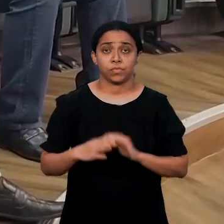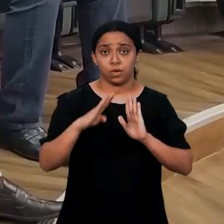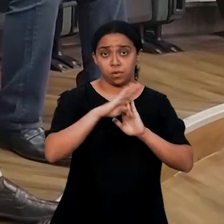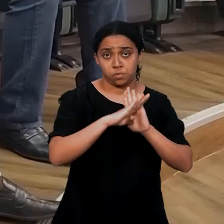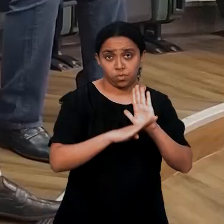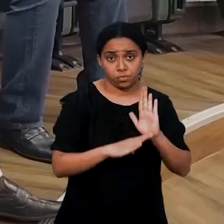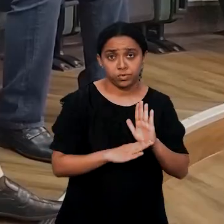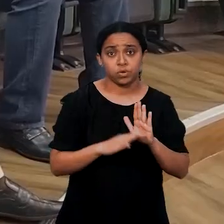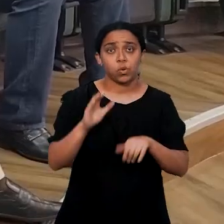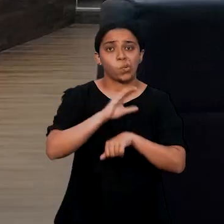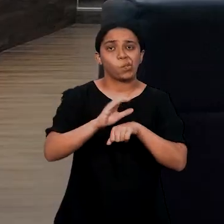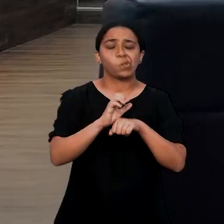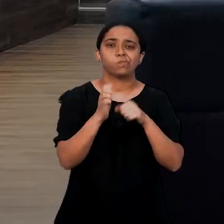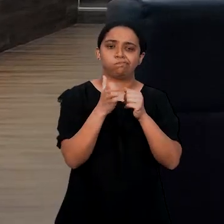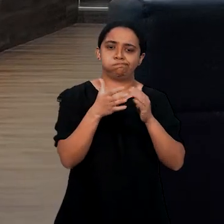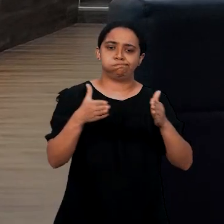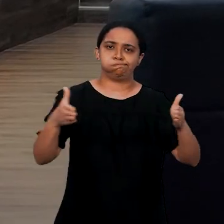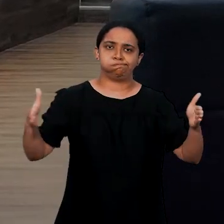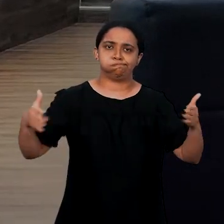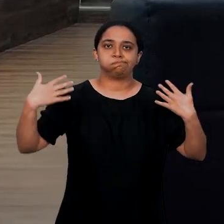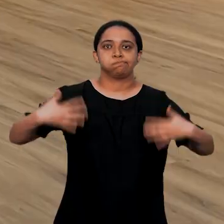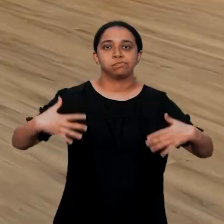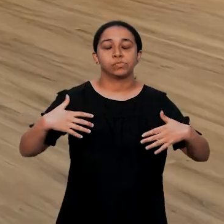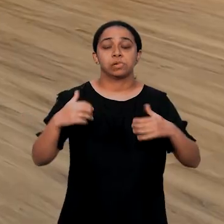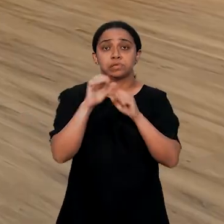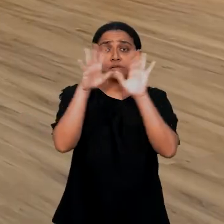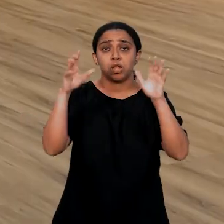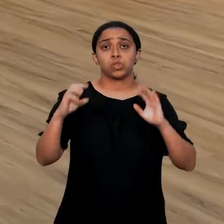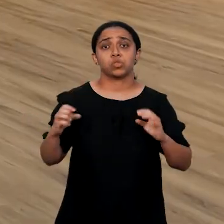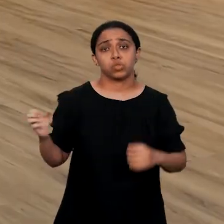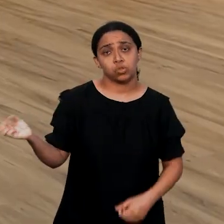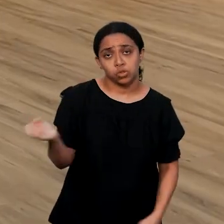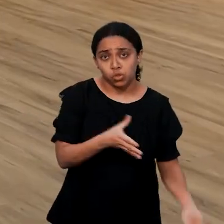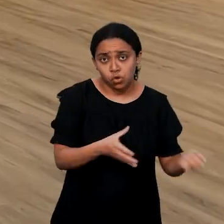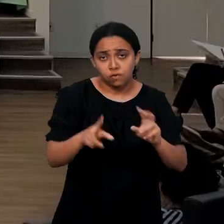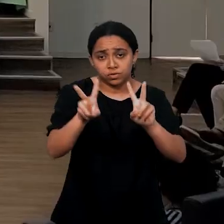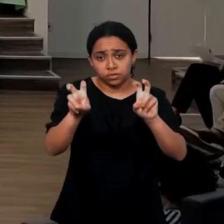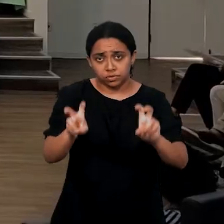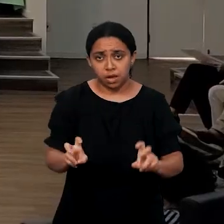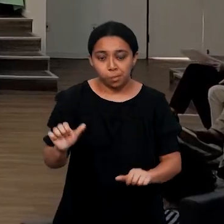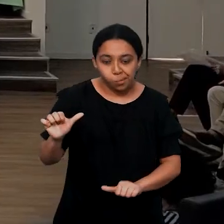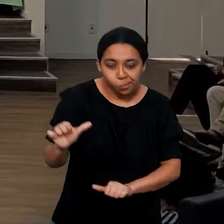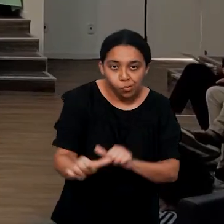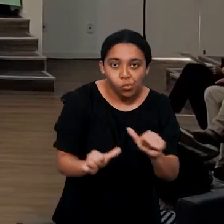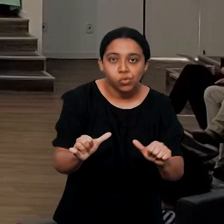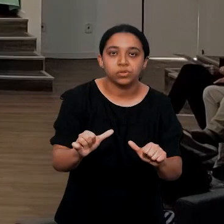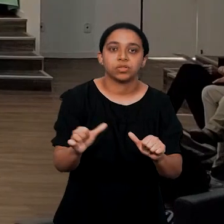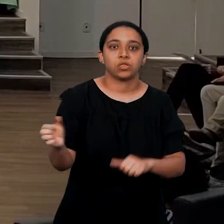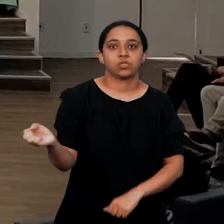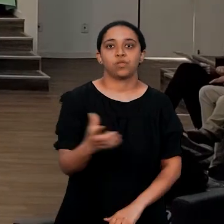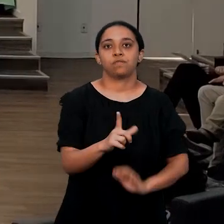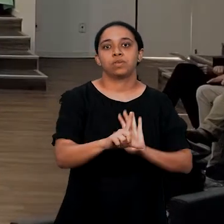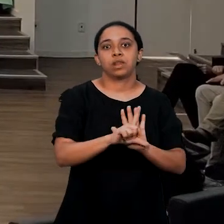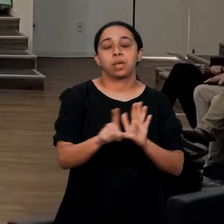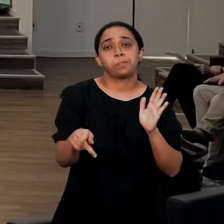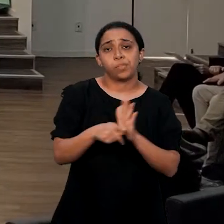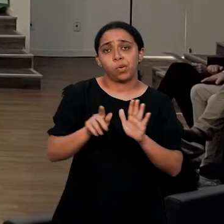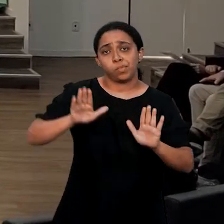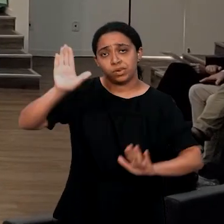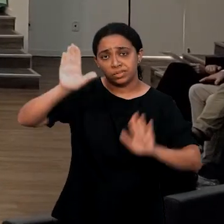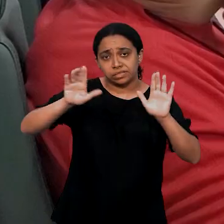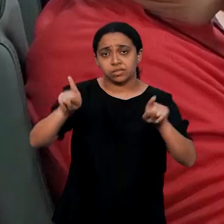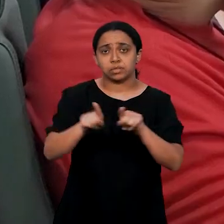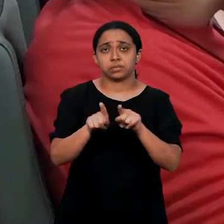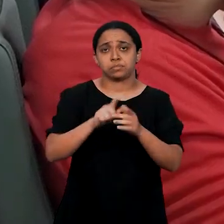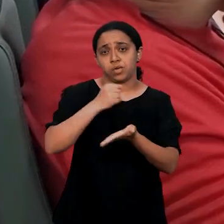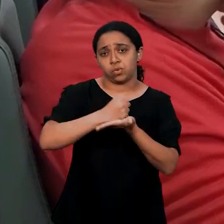A programação do curso foi vasta e buscou esclarecer os novos tópicos trazidos pela atualização da nova lei de